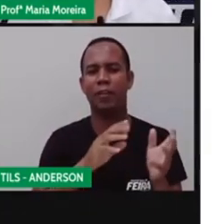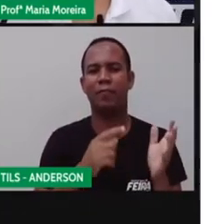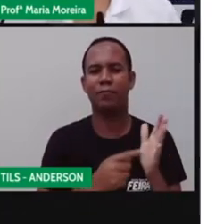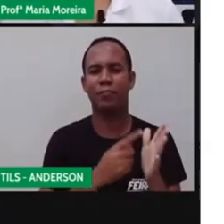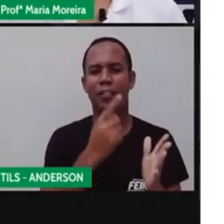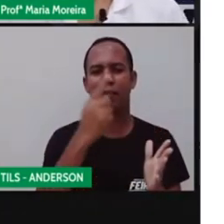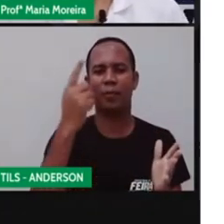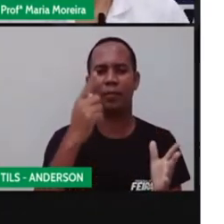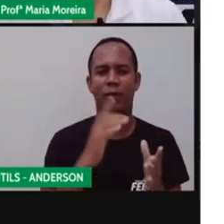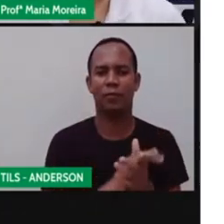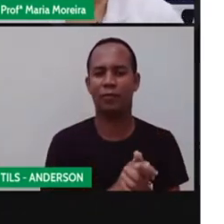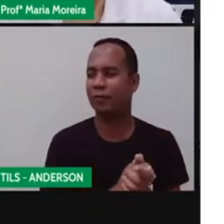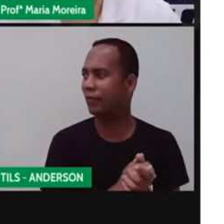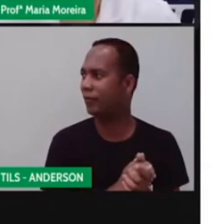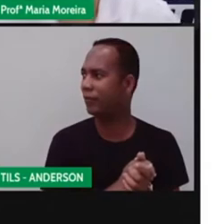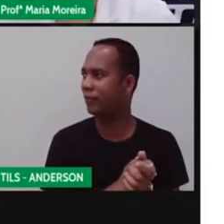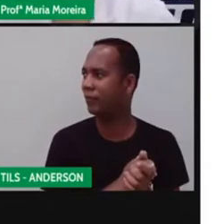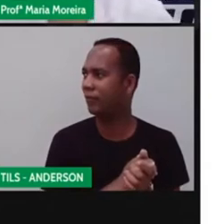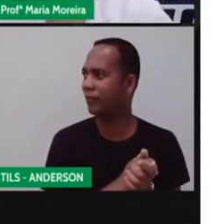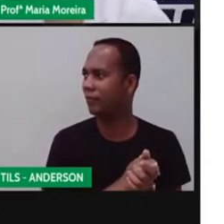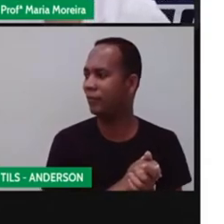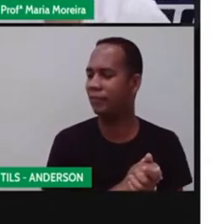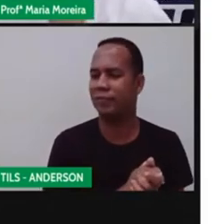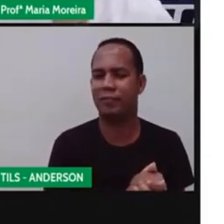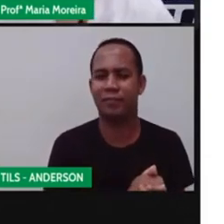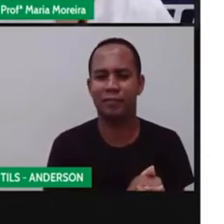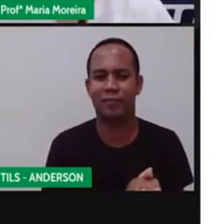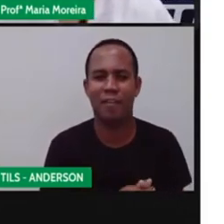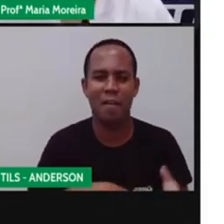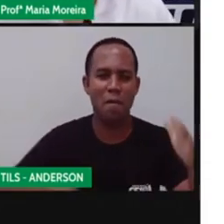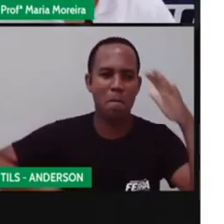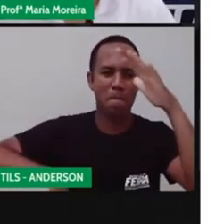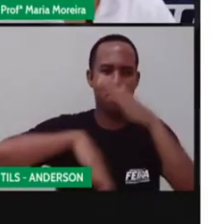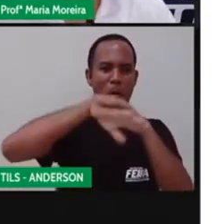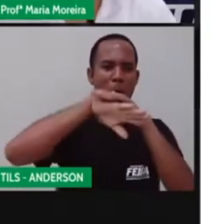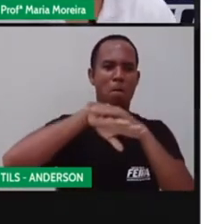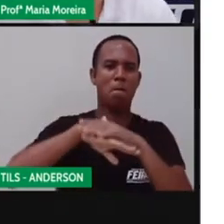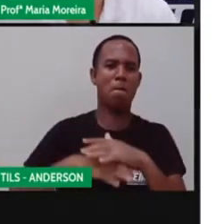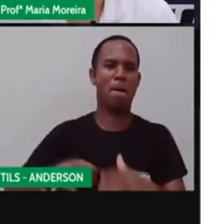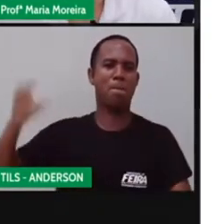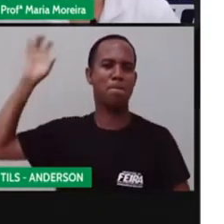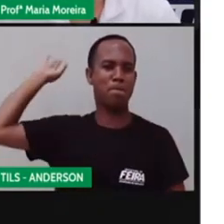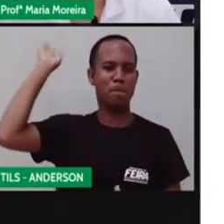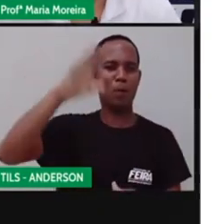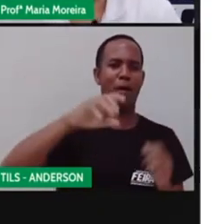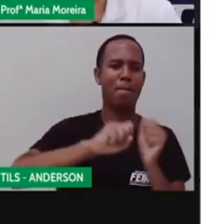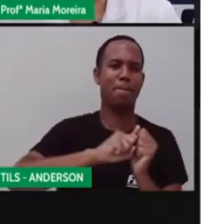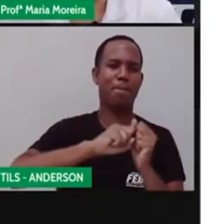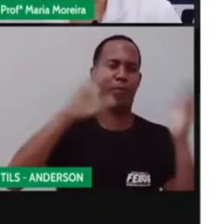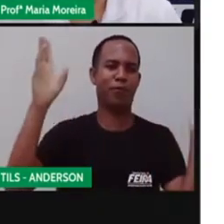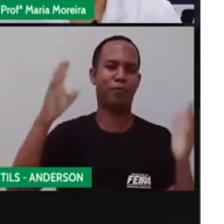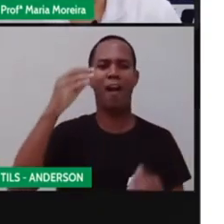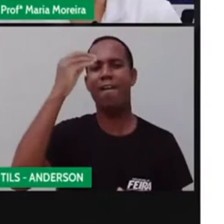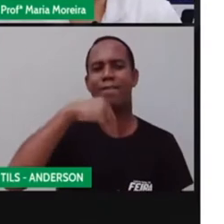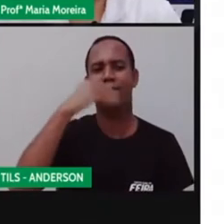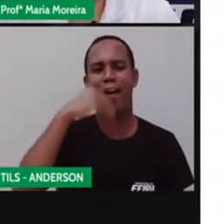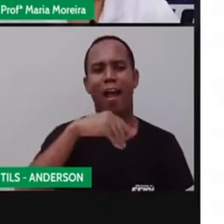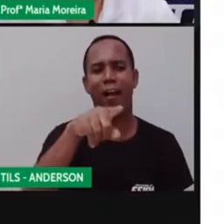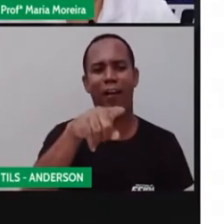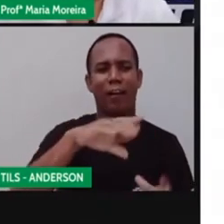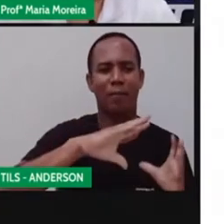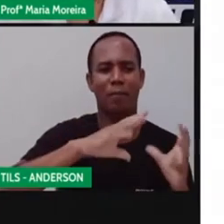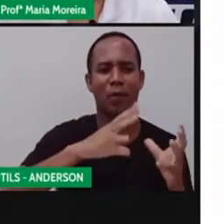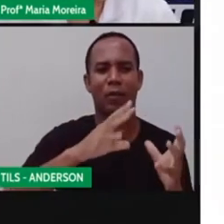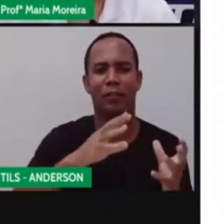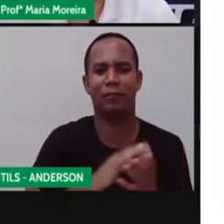quê? Essa daí também não durava muito comigo não, viu? Porque furava logo, você jogava na cara do vizinho e ela furava logo. E se